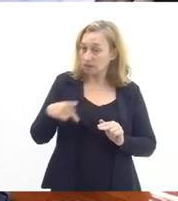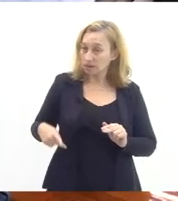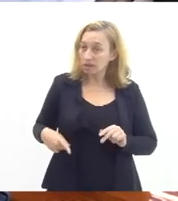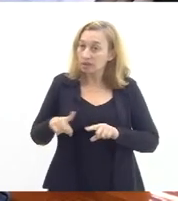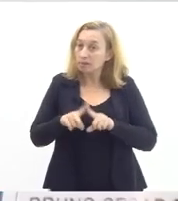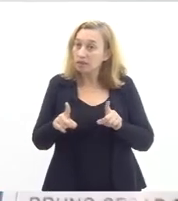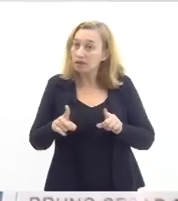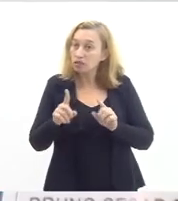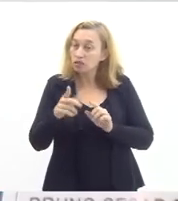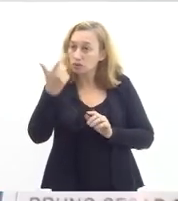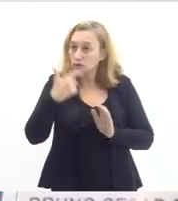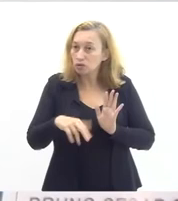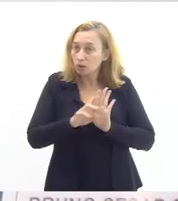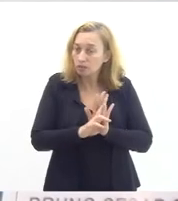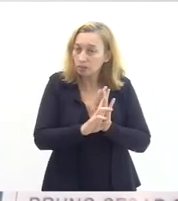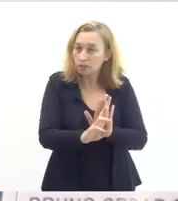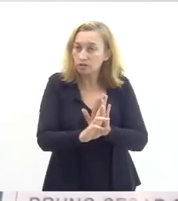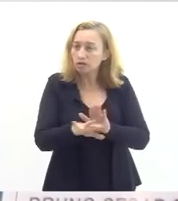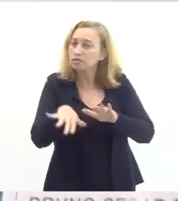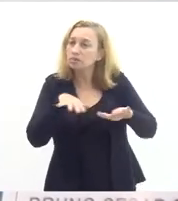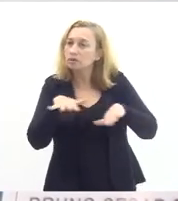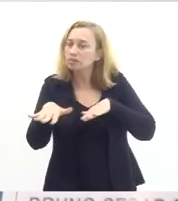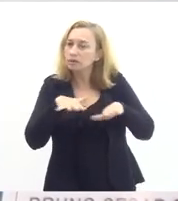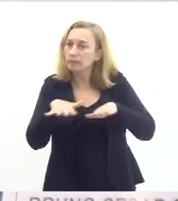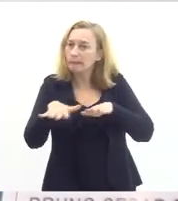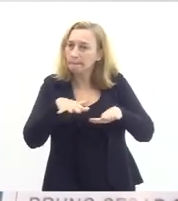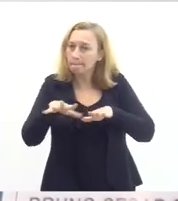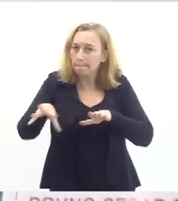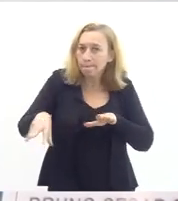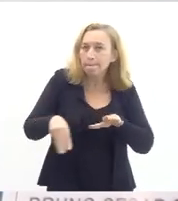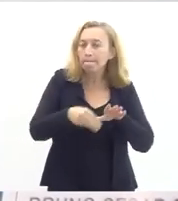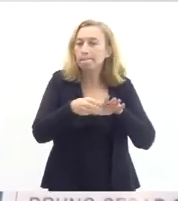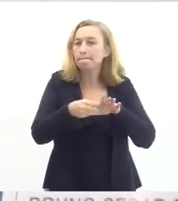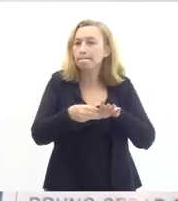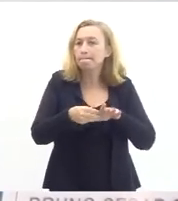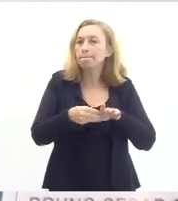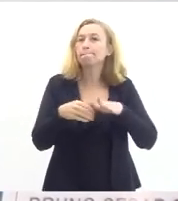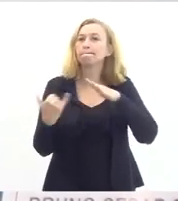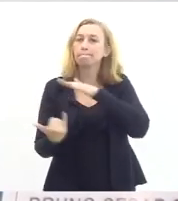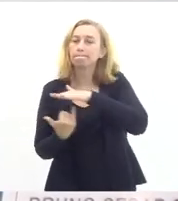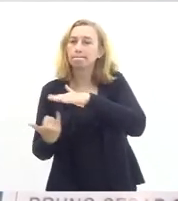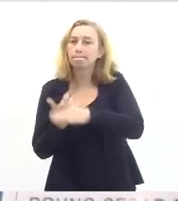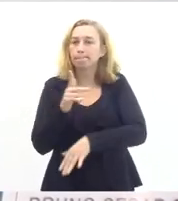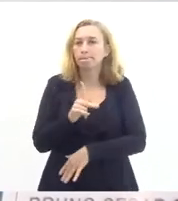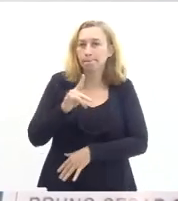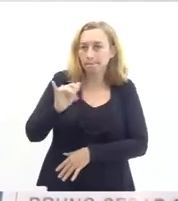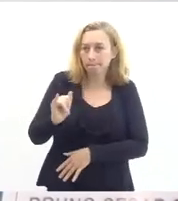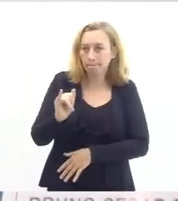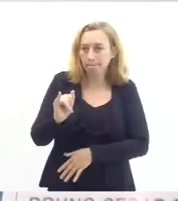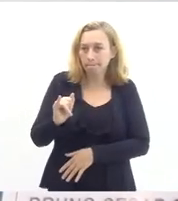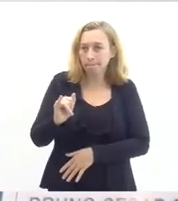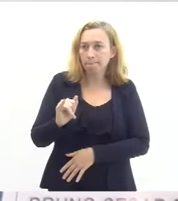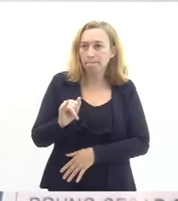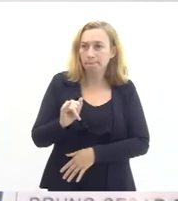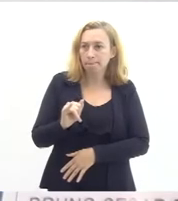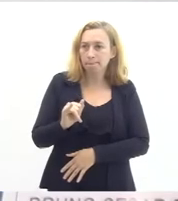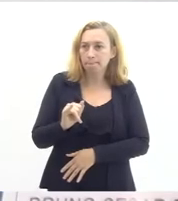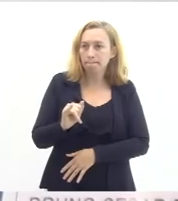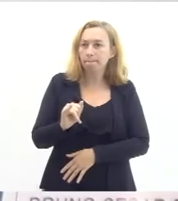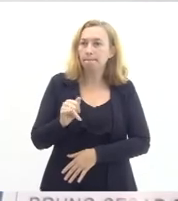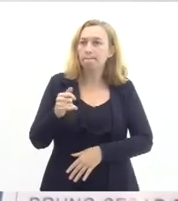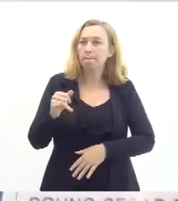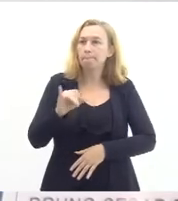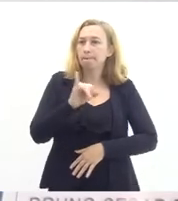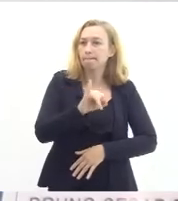representante desse movimento que instituiu essa associação de pais que está presente no ISERJ hoje lutando pela